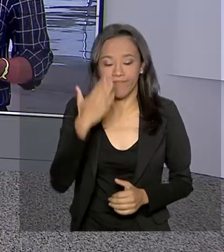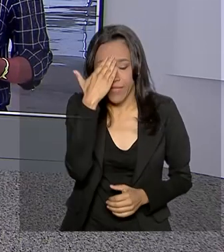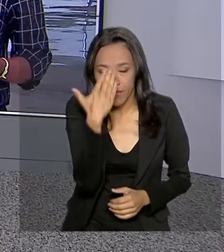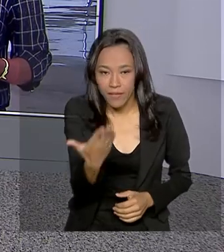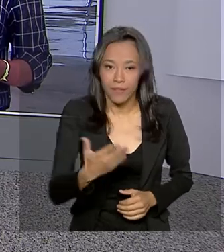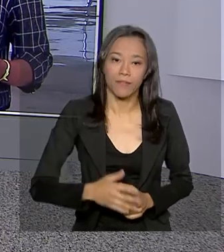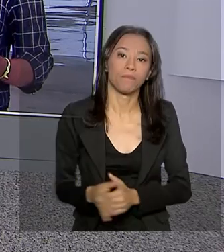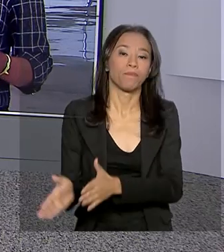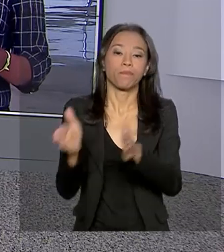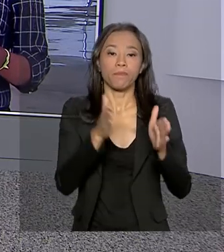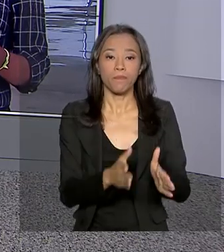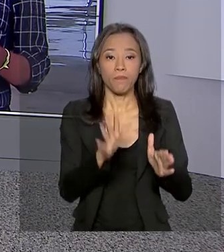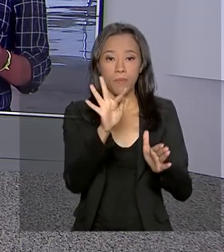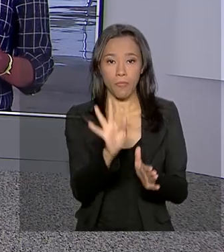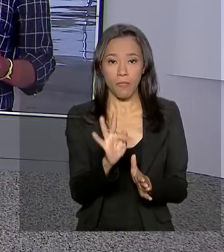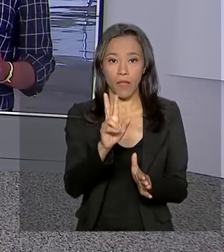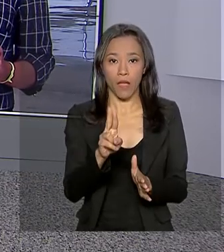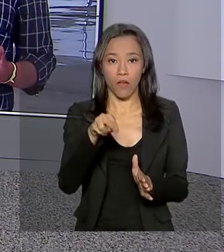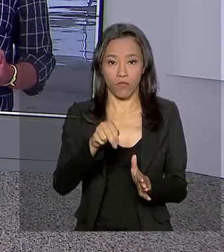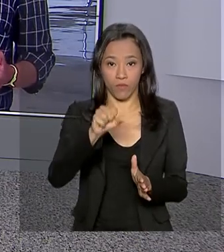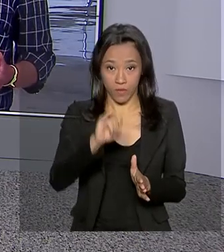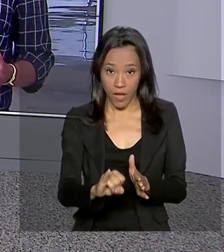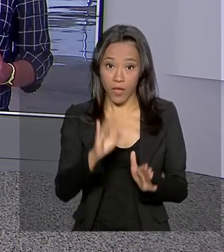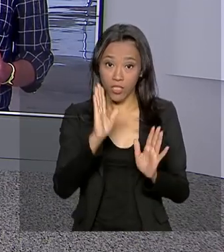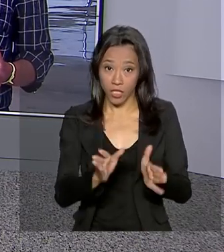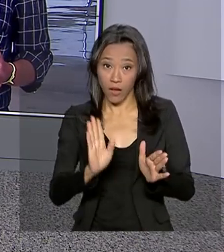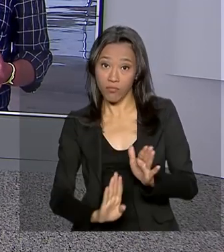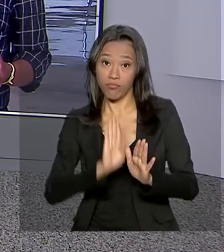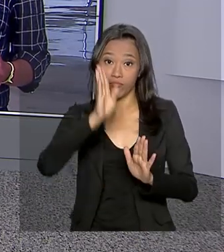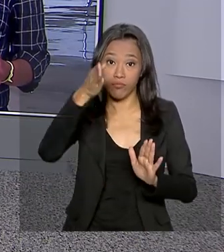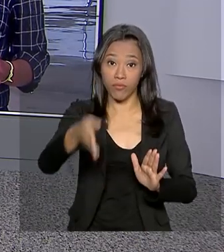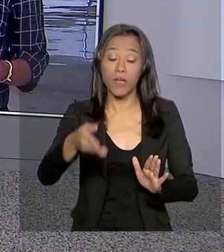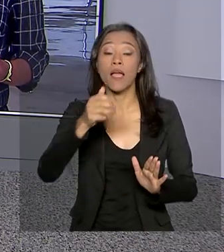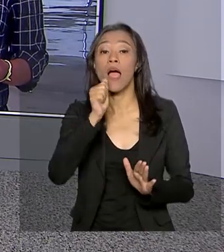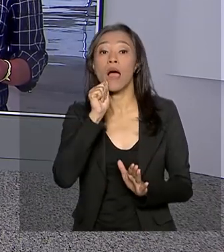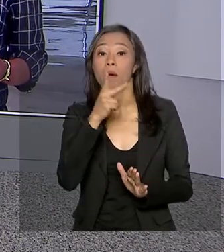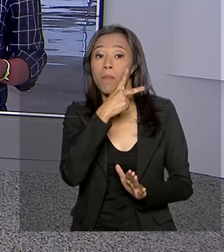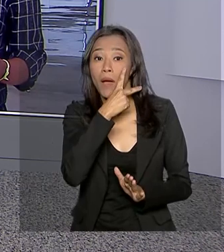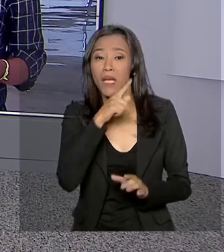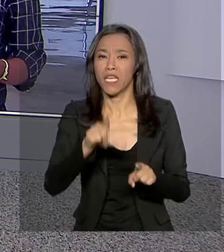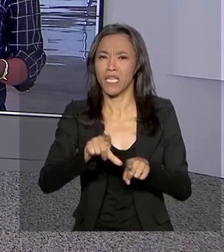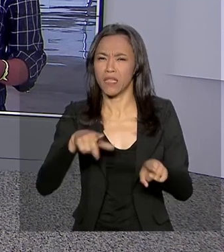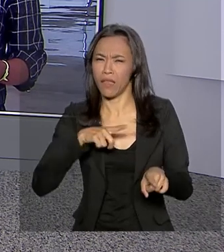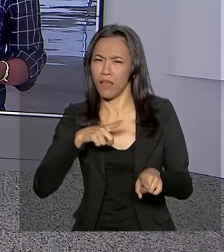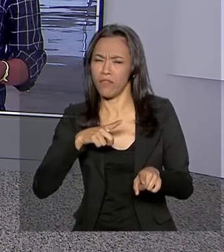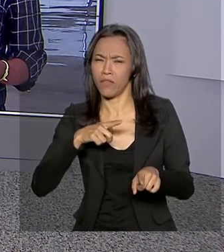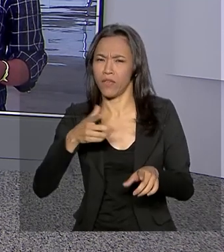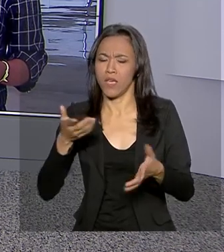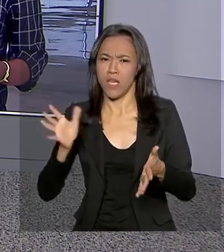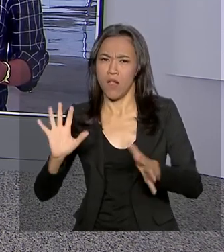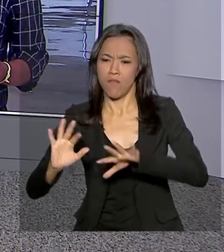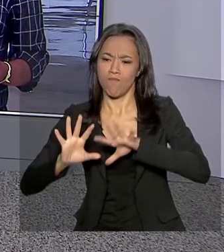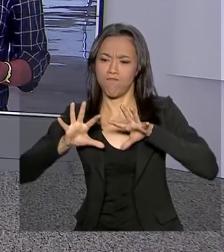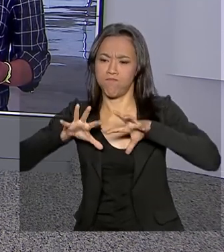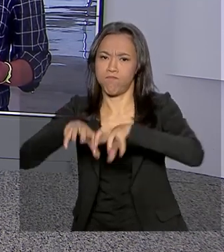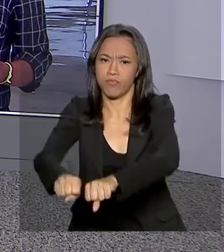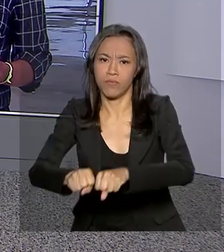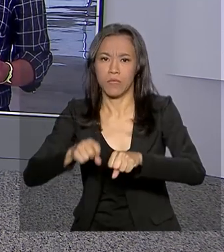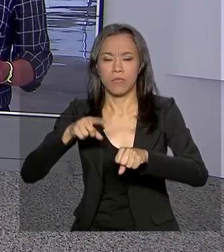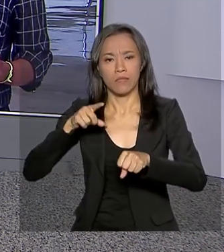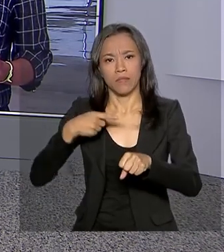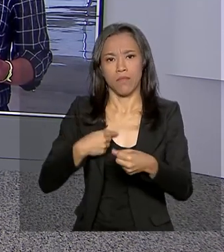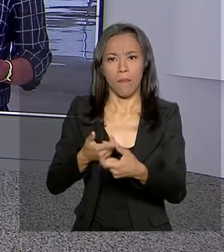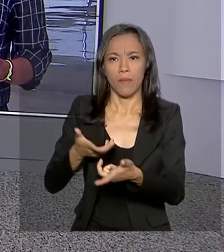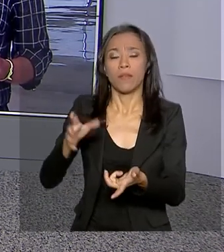A FUNAI já está na aldeia Wayampi, no Amapá, onde os indígenas denunciaram invasão de homens armados e ameaça moradores. Quem tem